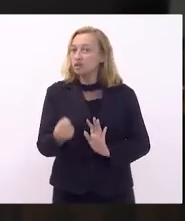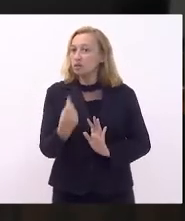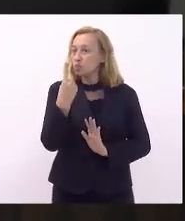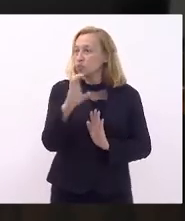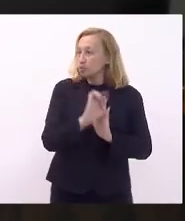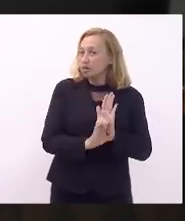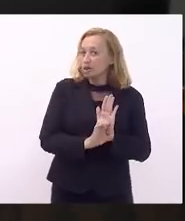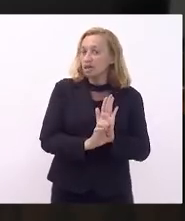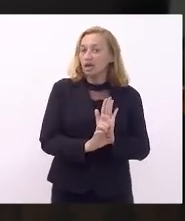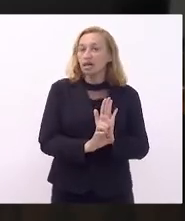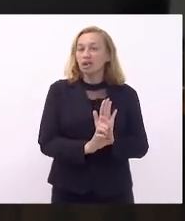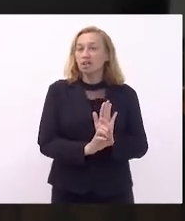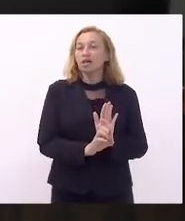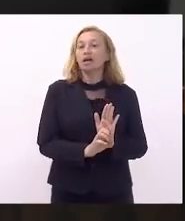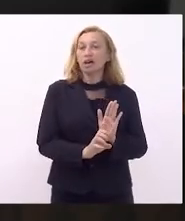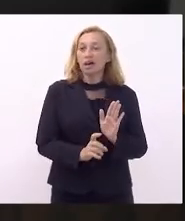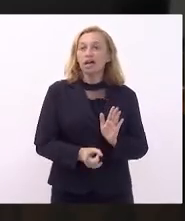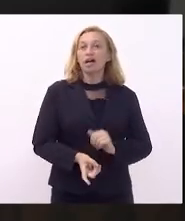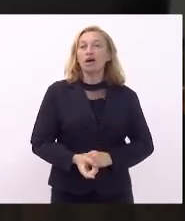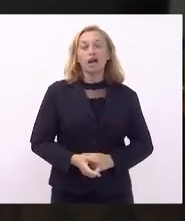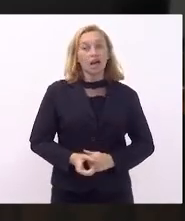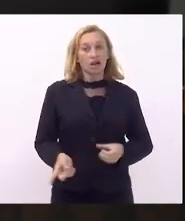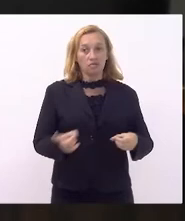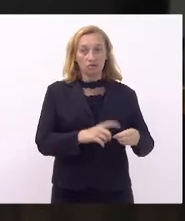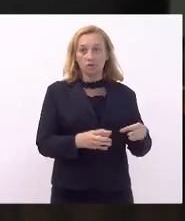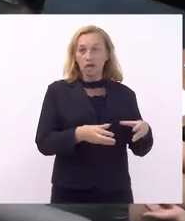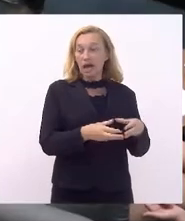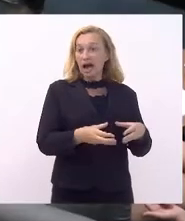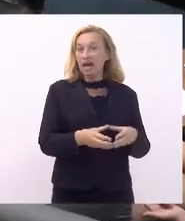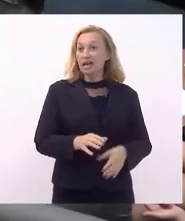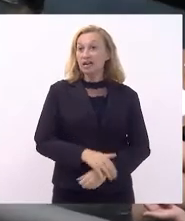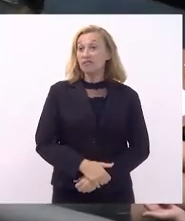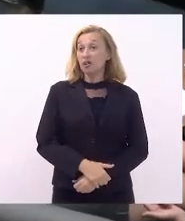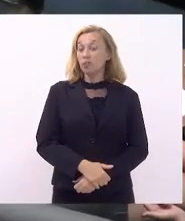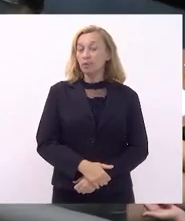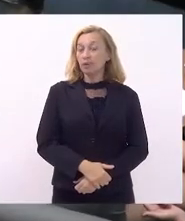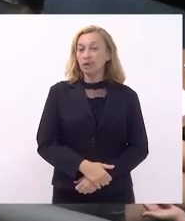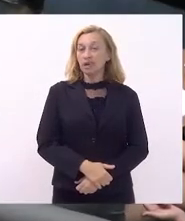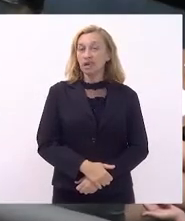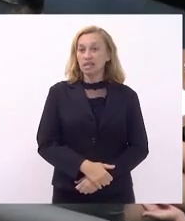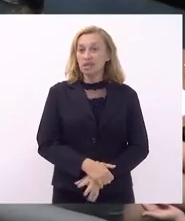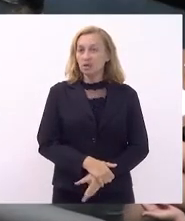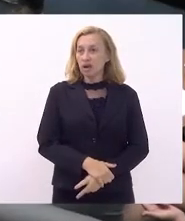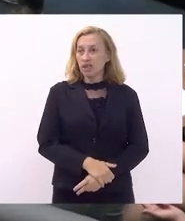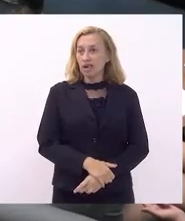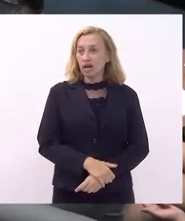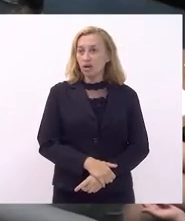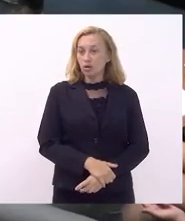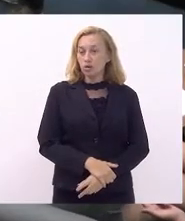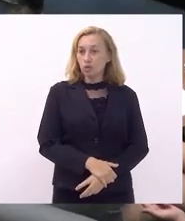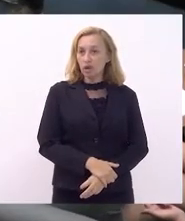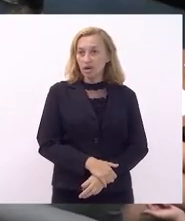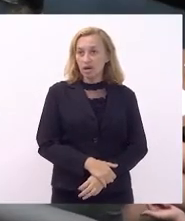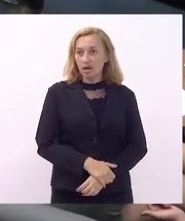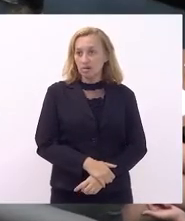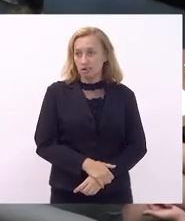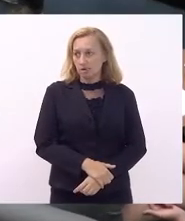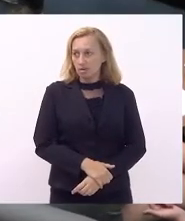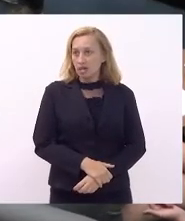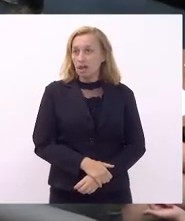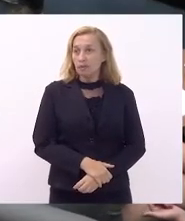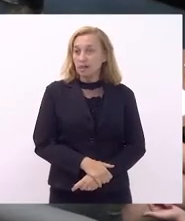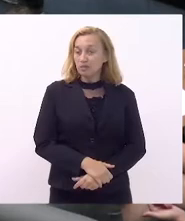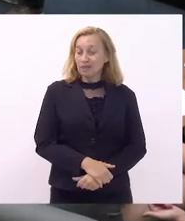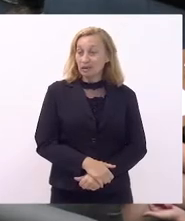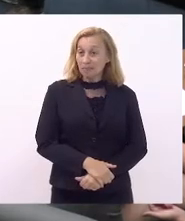uma emenda e retorna às comissões. Comissão de trabalho. Do? Comissão de trabalho. Já passou esse projeto. O 3944. Não, já passou,